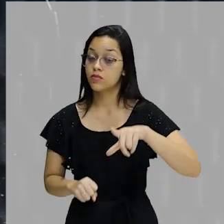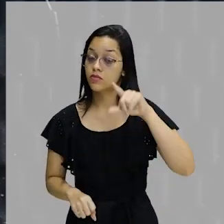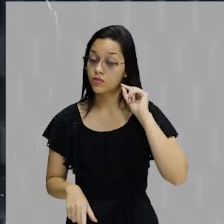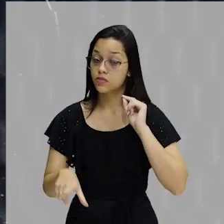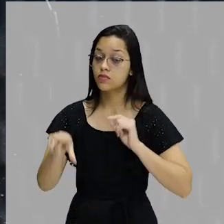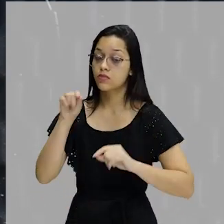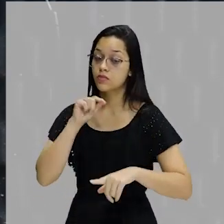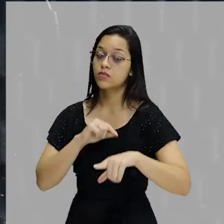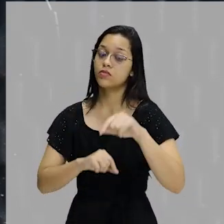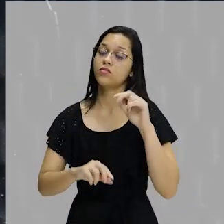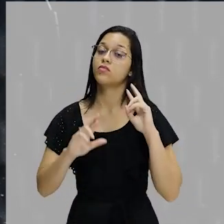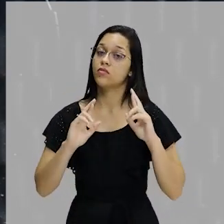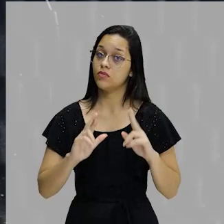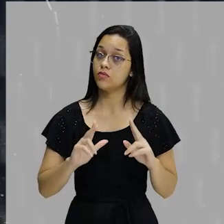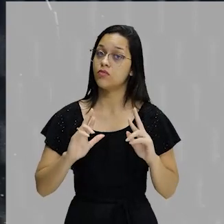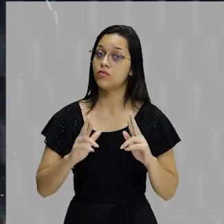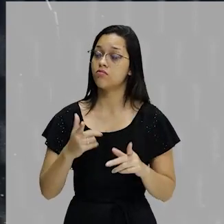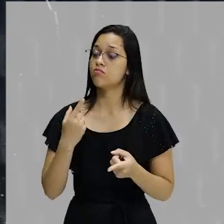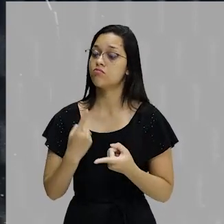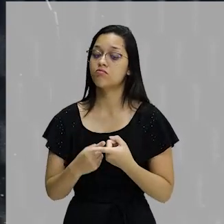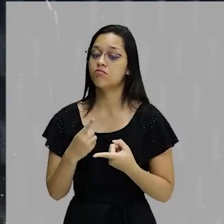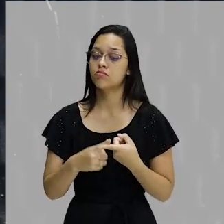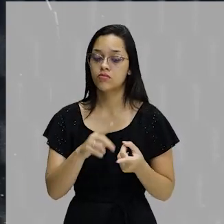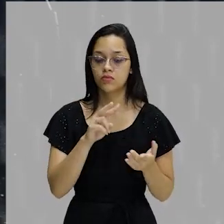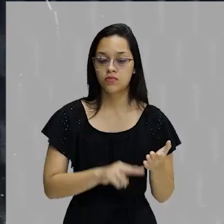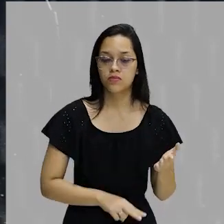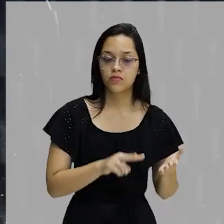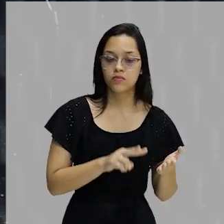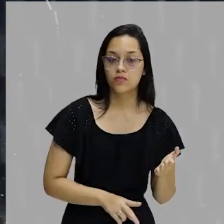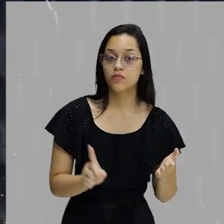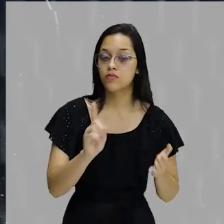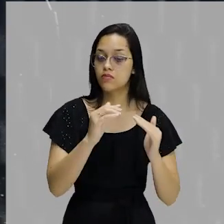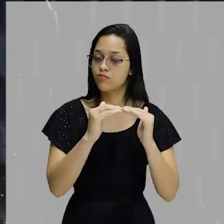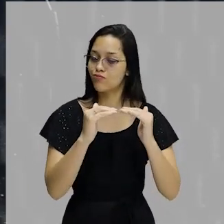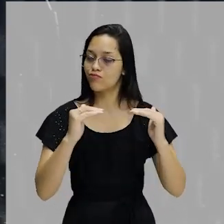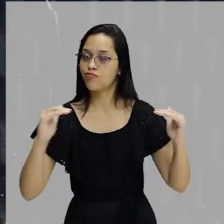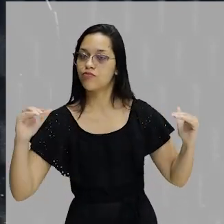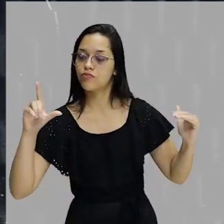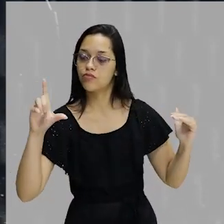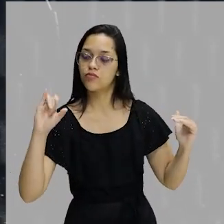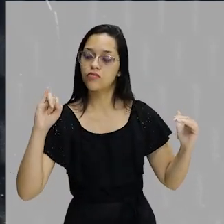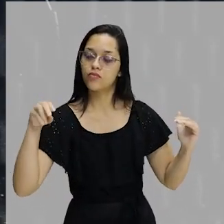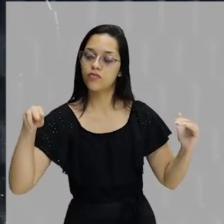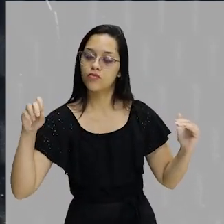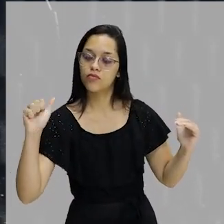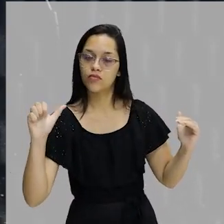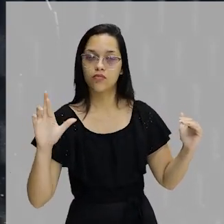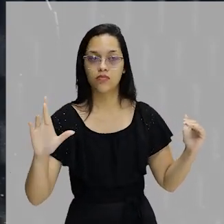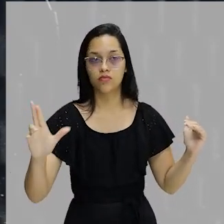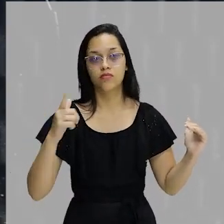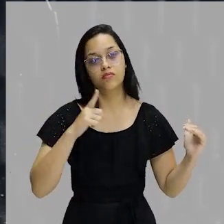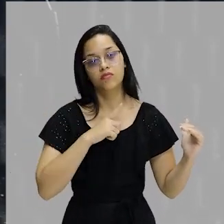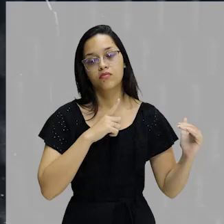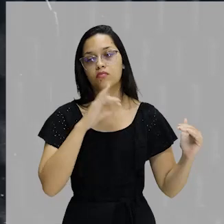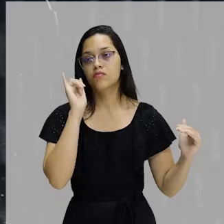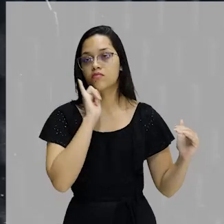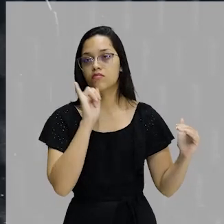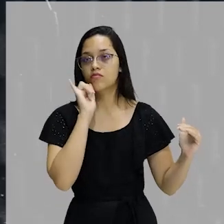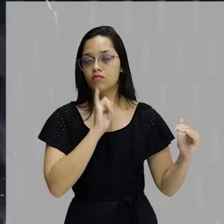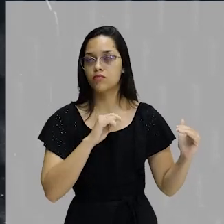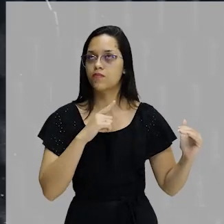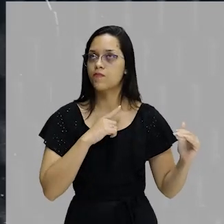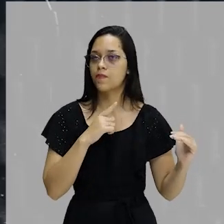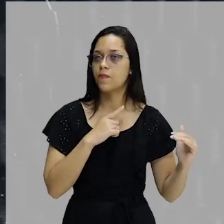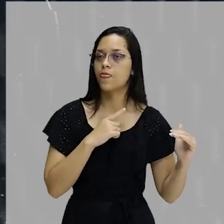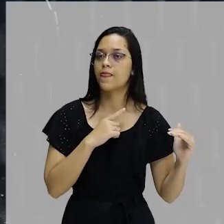diferentes. Por quê? Porque a leitura é não linear. De repente, eu dei aquele exemplo, coloquei lá o